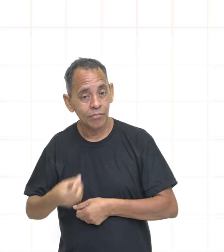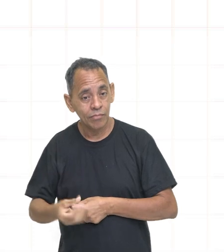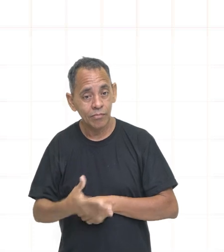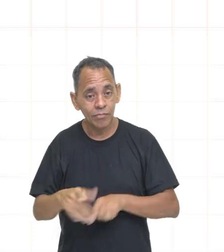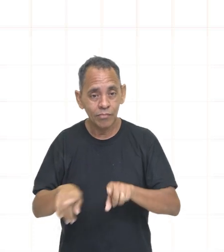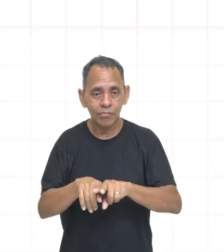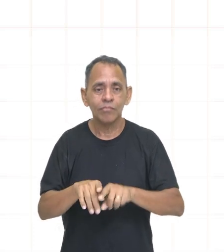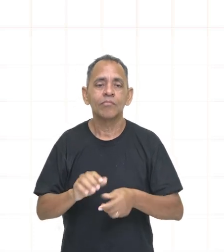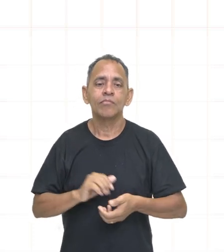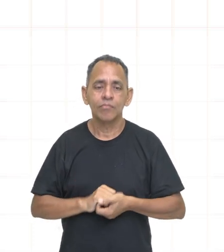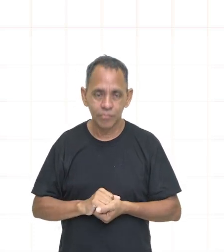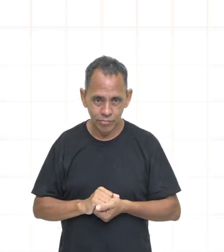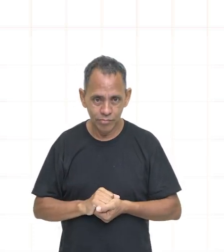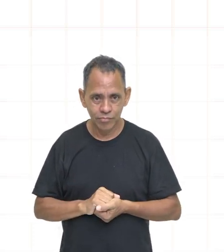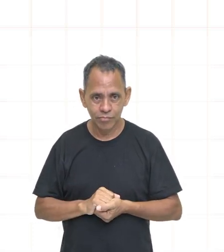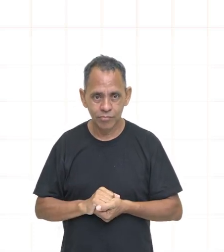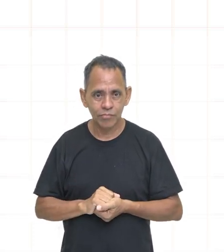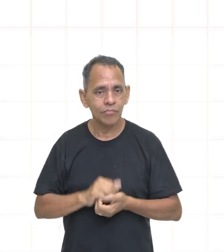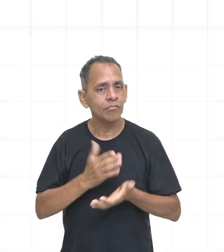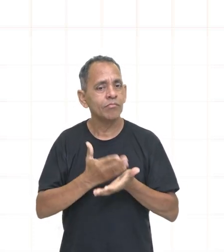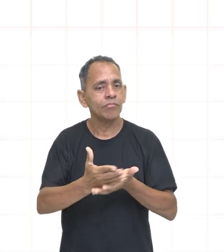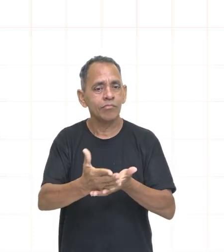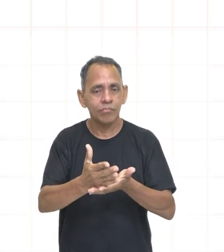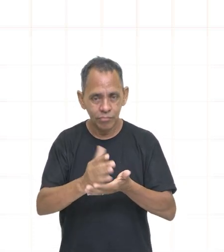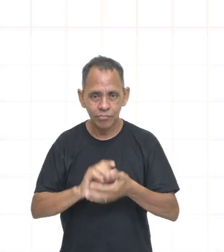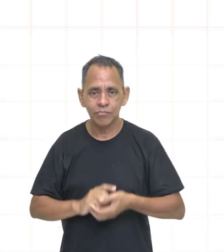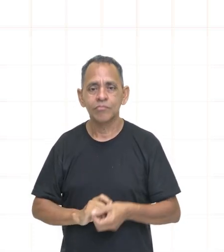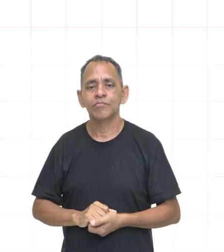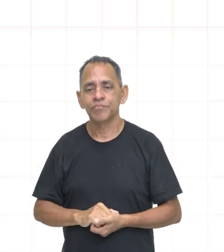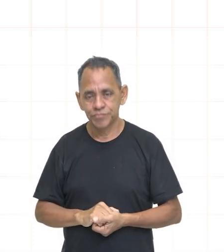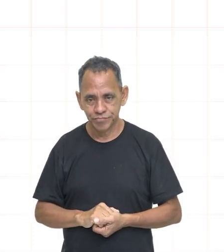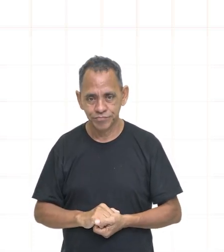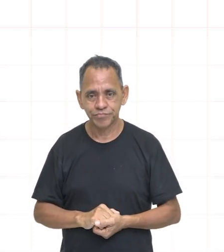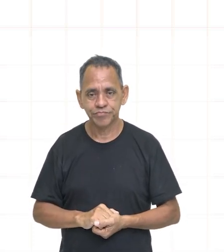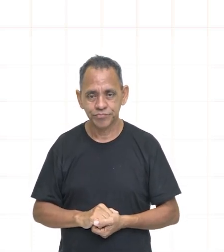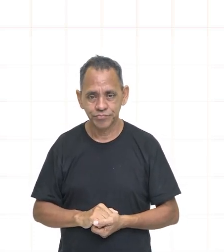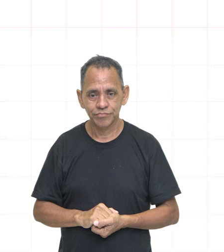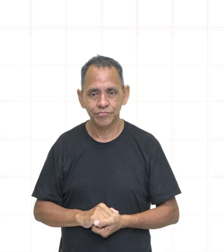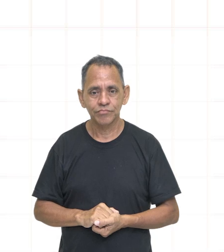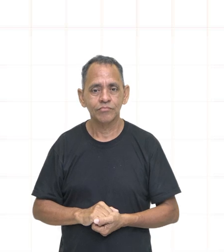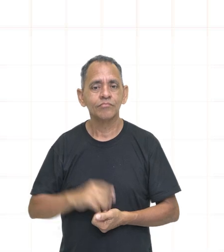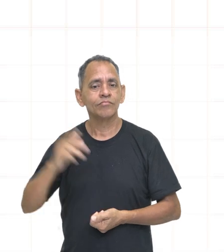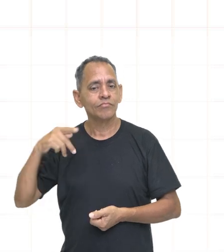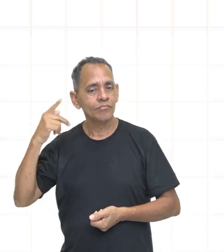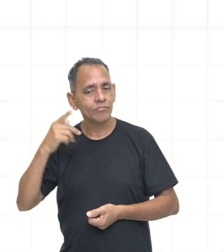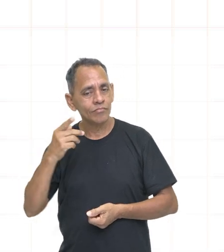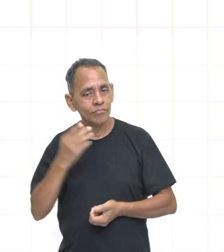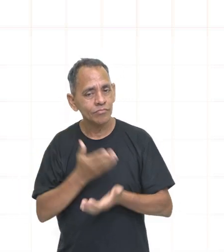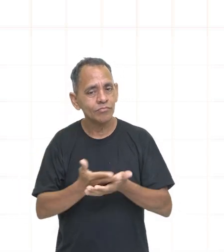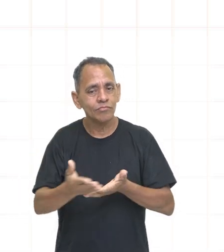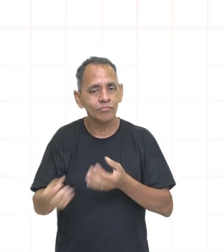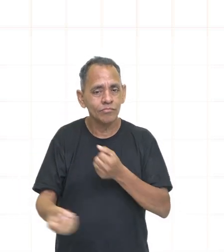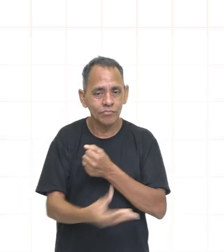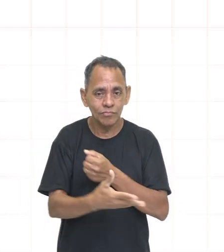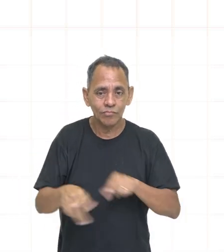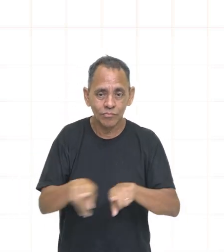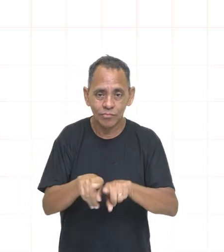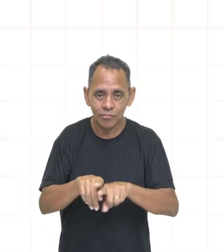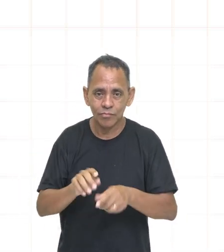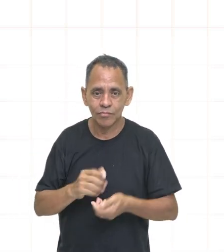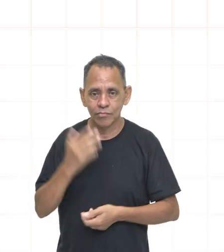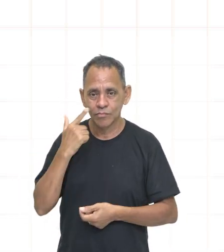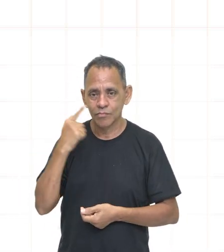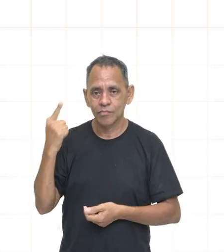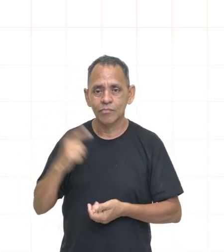militar, de regime civil militar no Brasil. Olha o que o texto fala para a gente. A abertura política foi o nome dado a uma